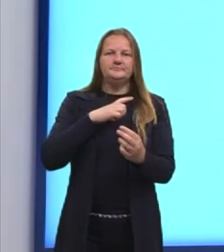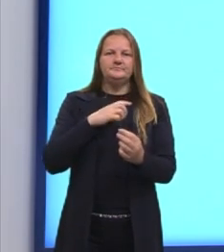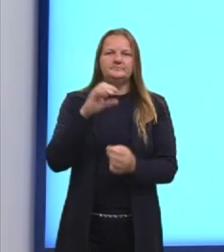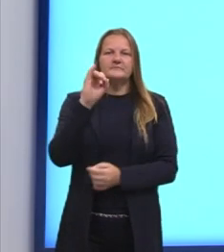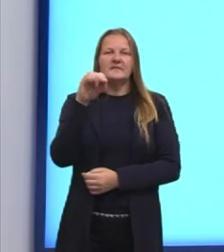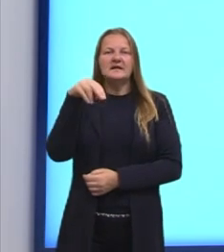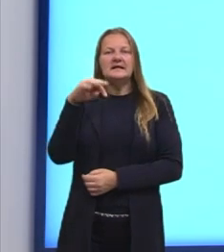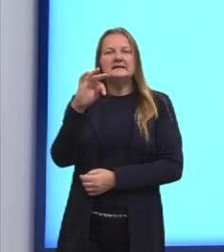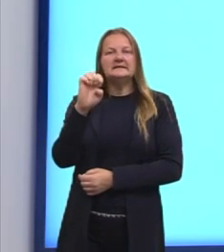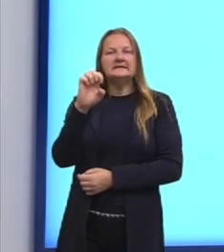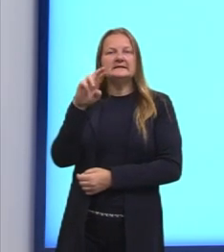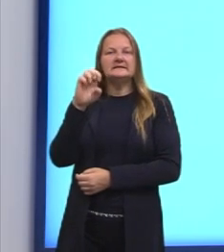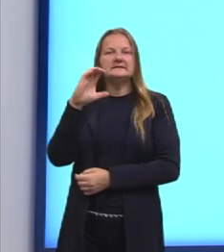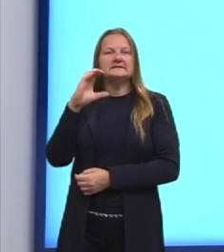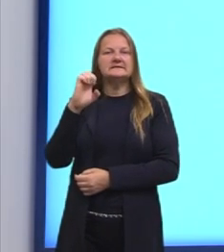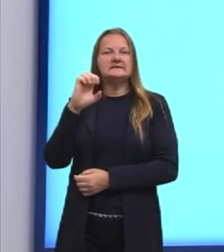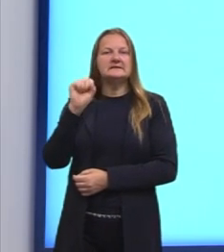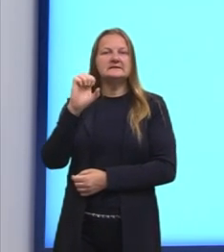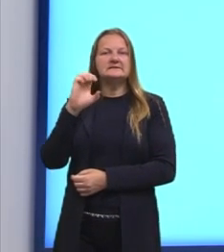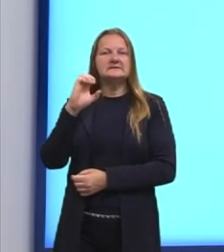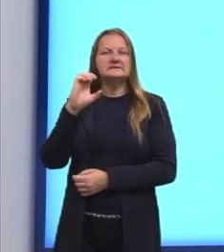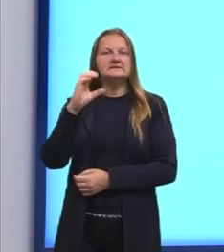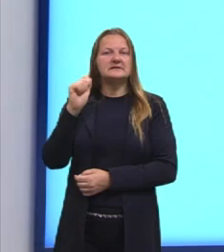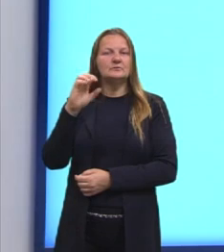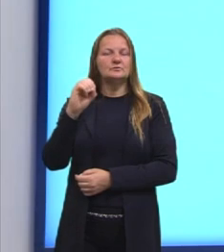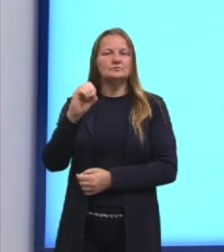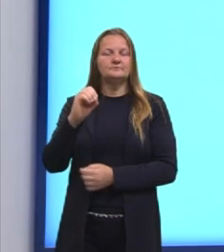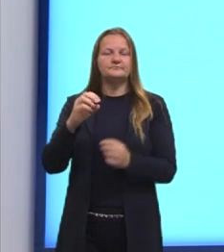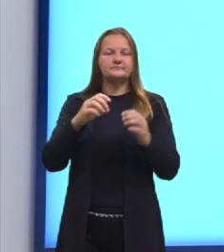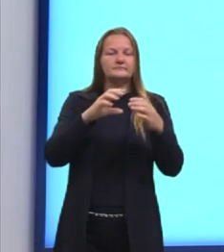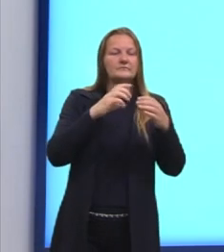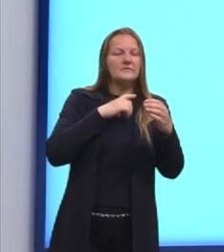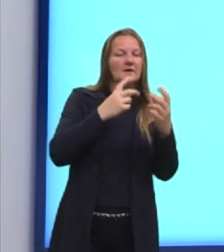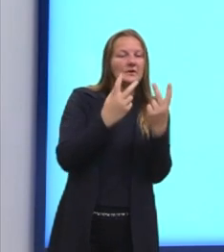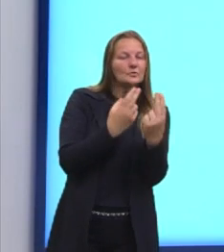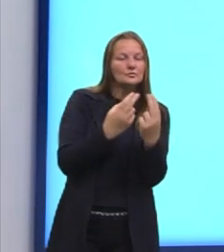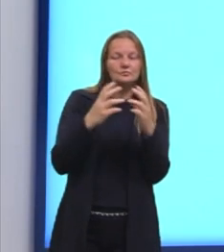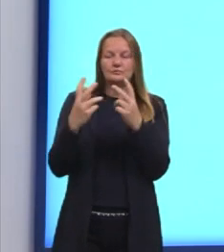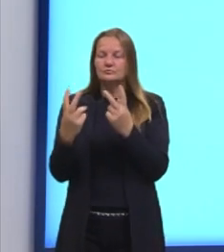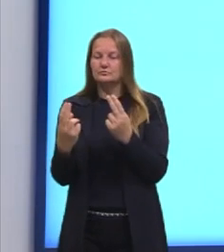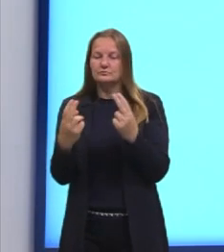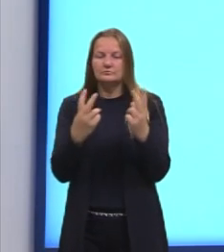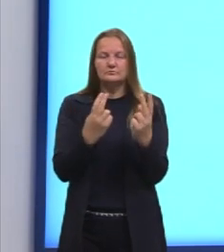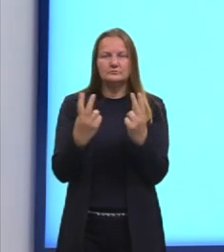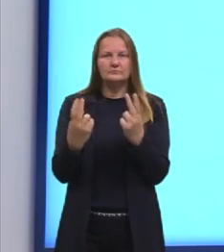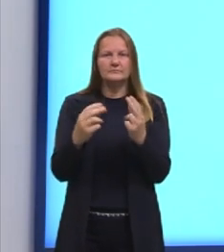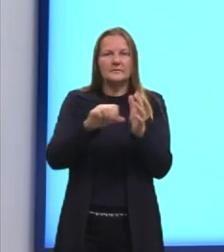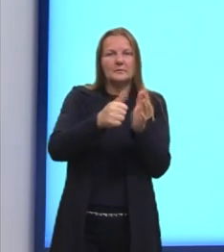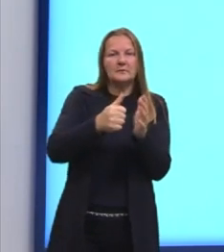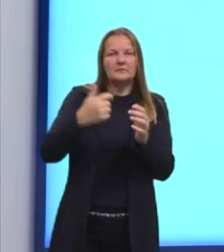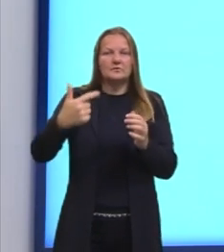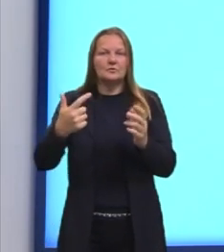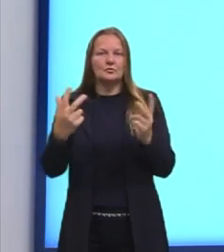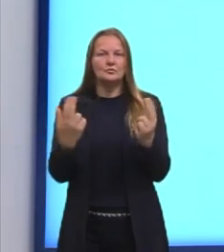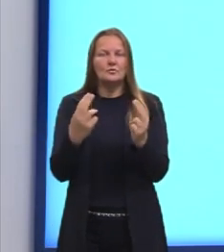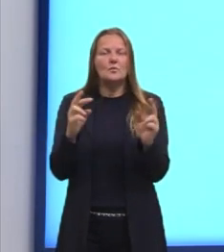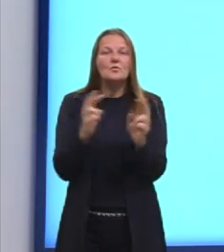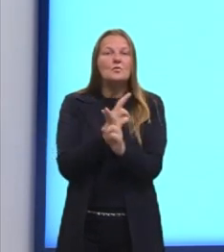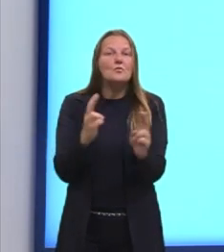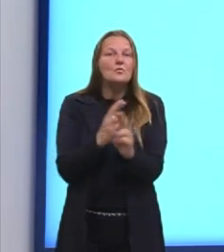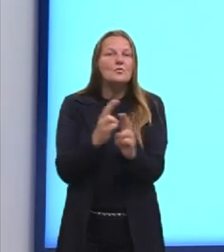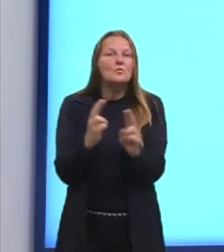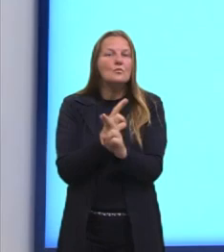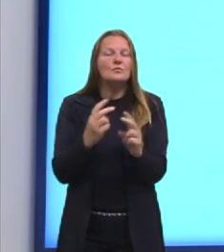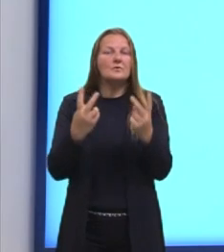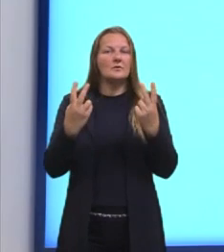tem em comum, né, nesses dois eventos. Dos resultados possíveis do primeiro e do segundo, o que é comum